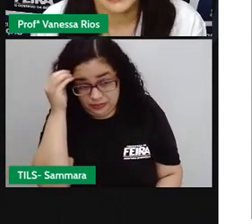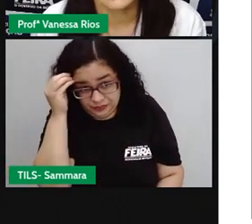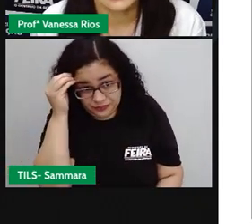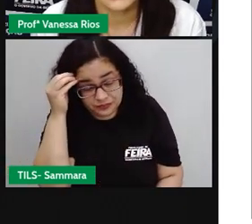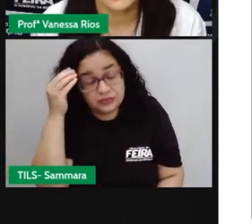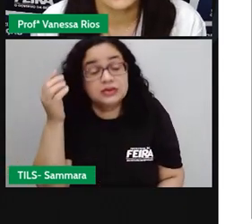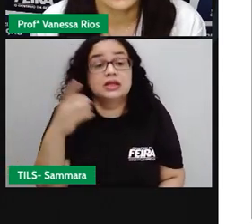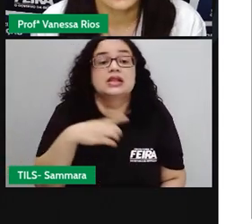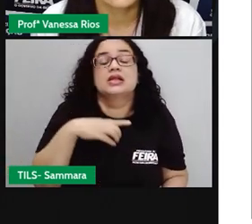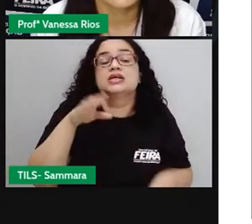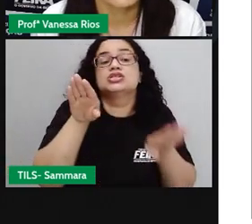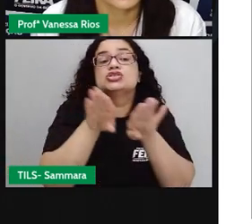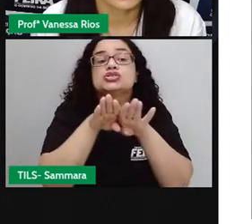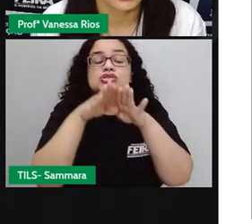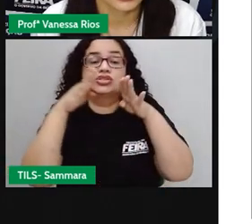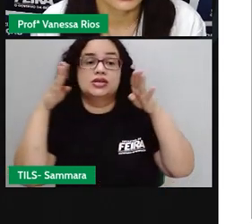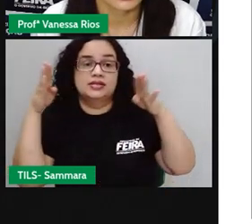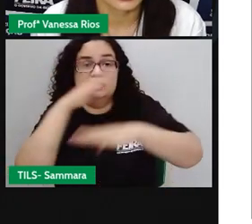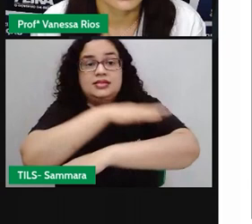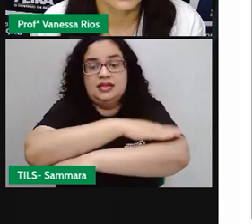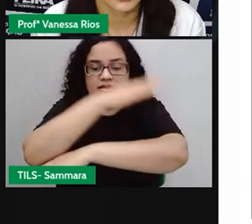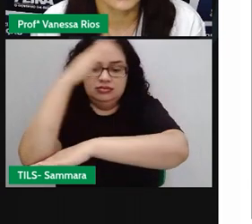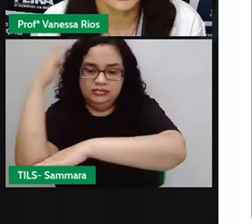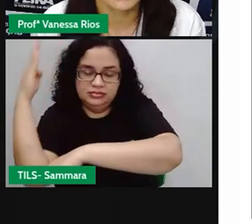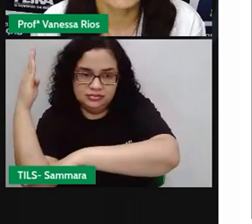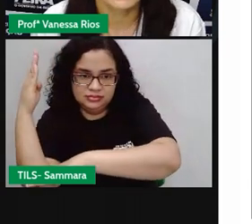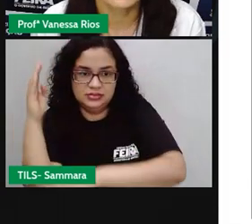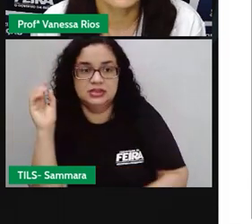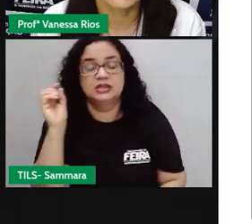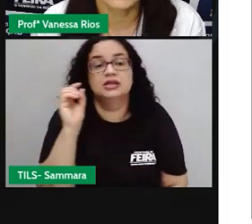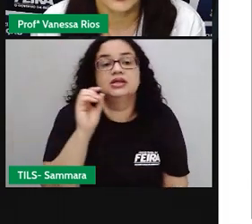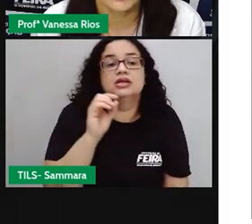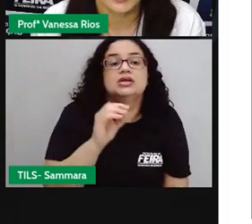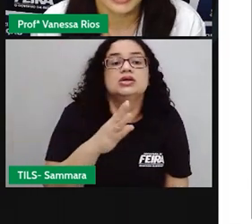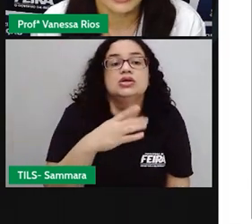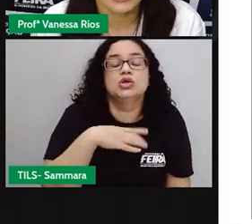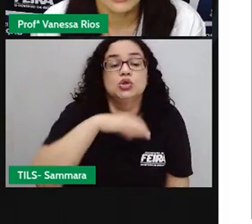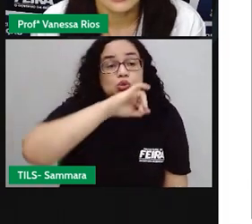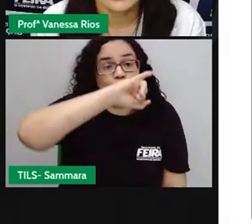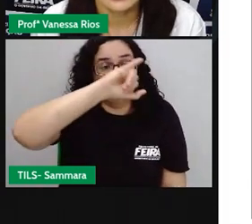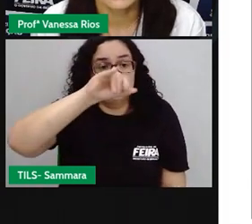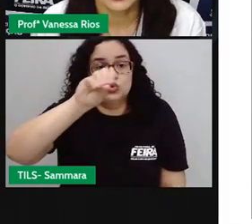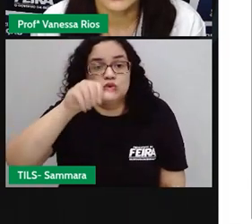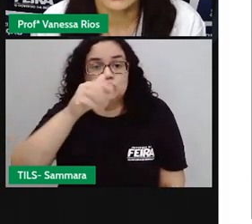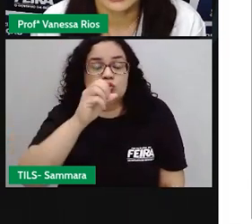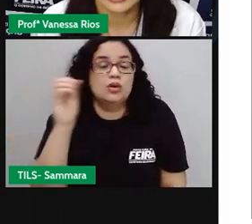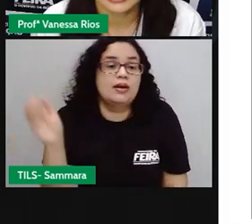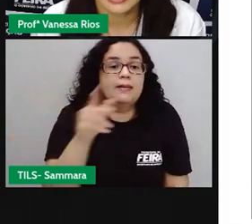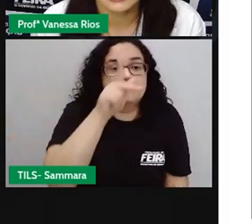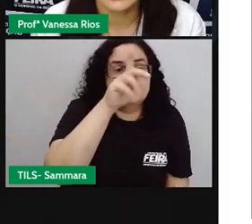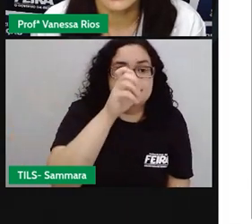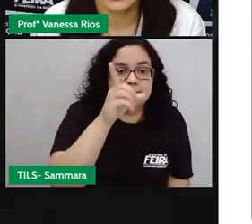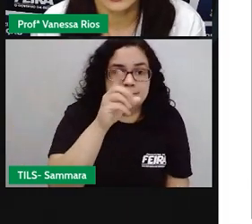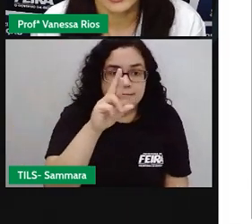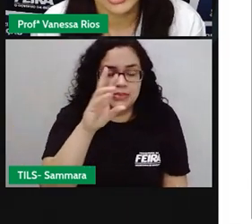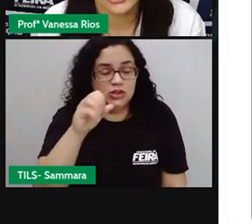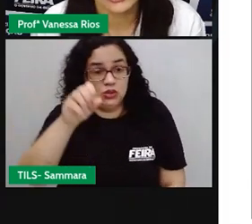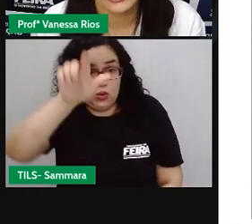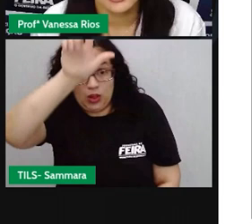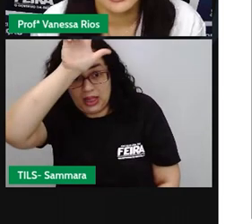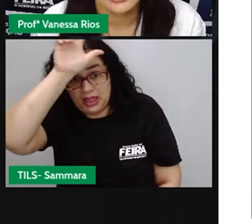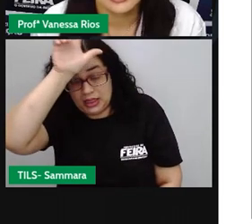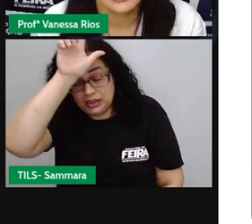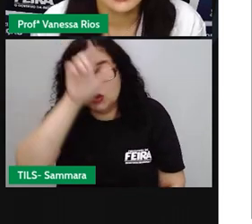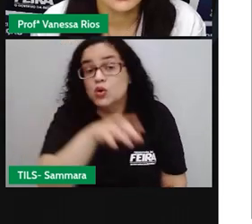ela aberta a janela da frente. Sob comando do João Pedro, que o nosso líder, o